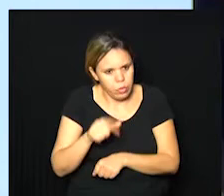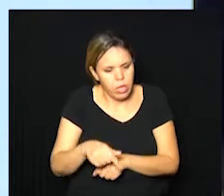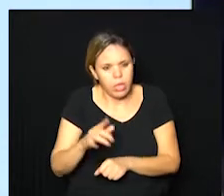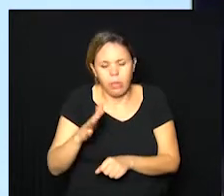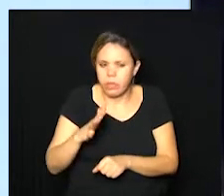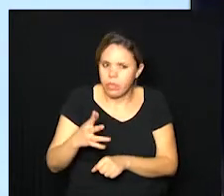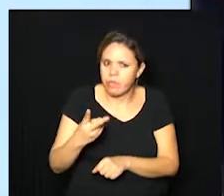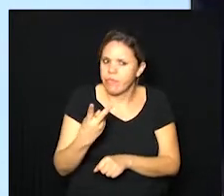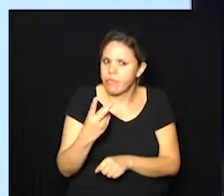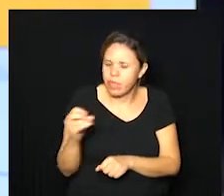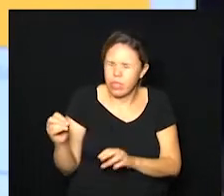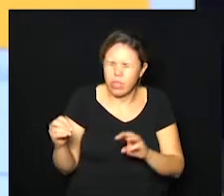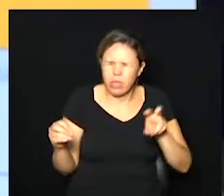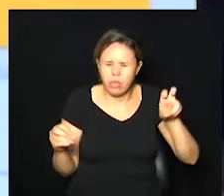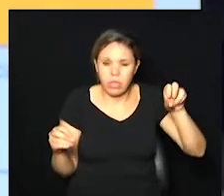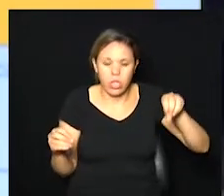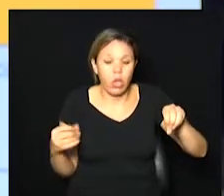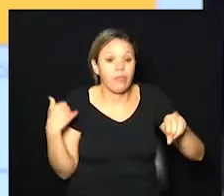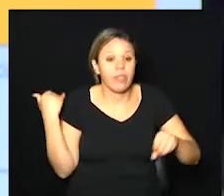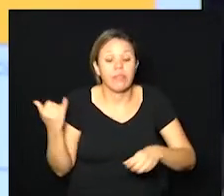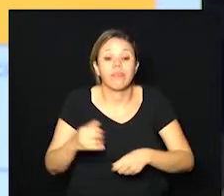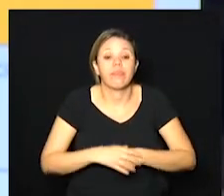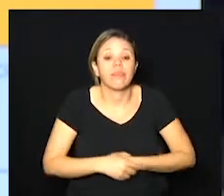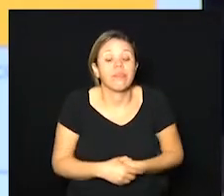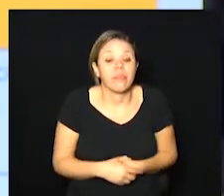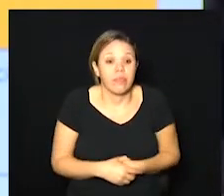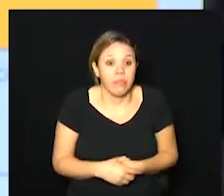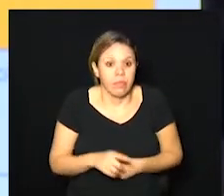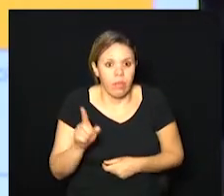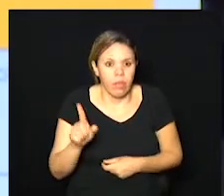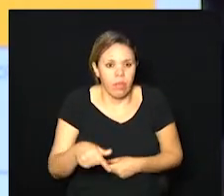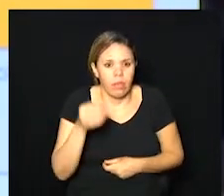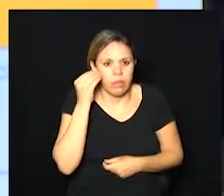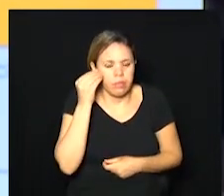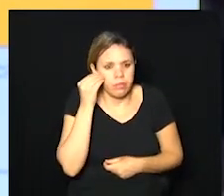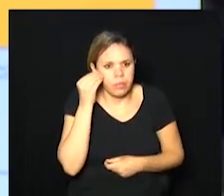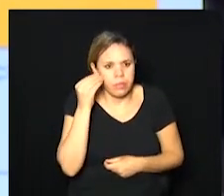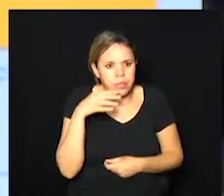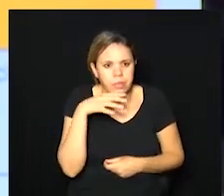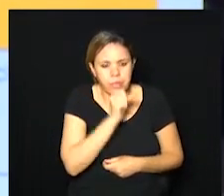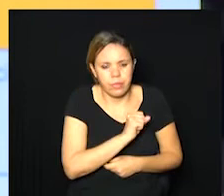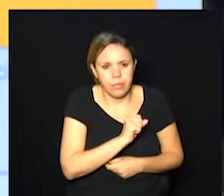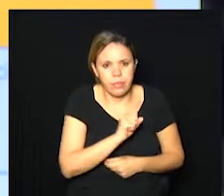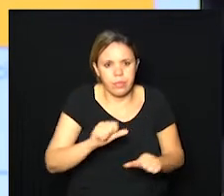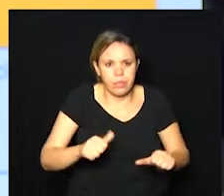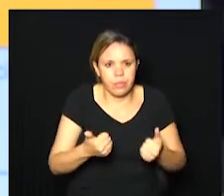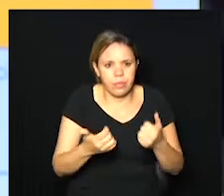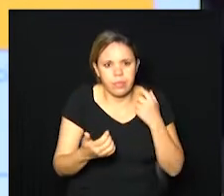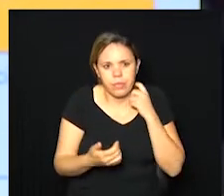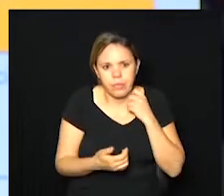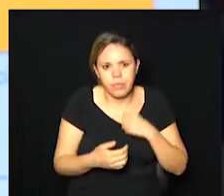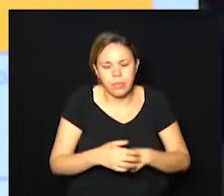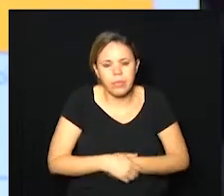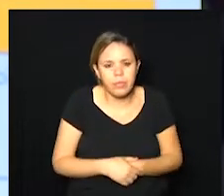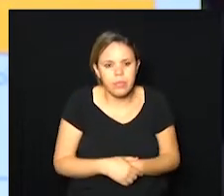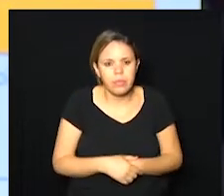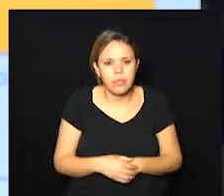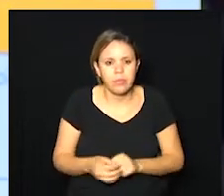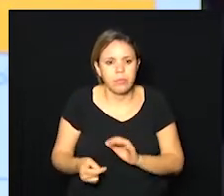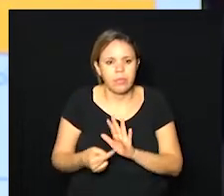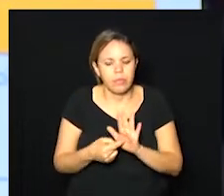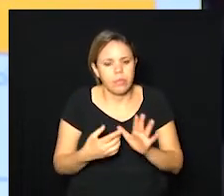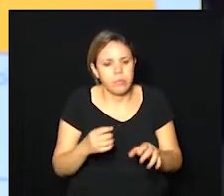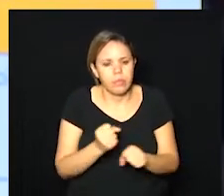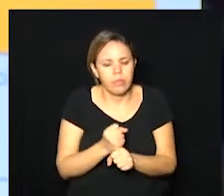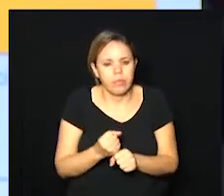faixa de 20 a 59 anos aqui são os testes rápidos positivos por exposição então